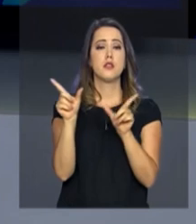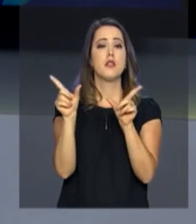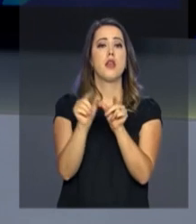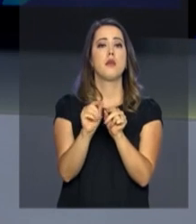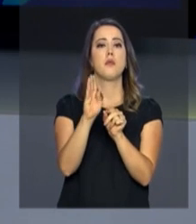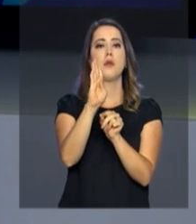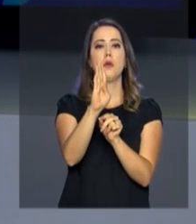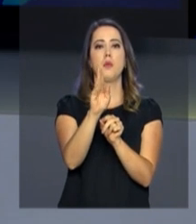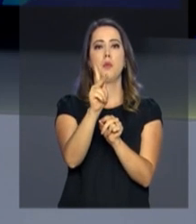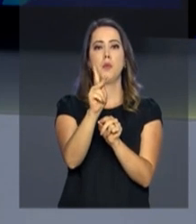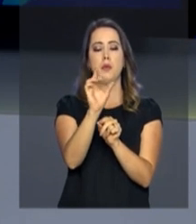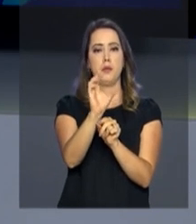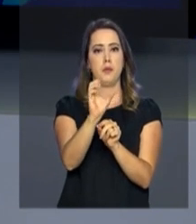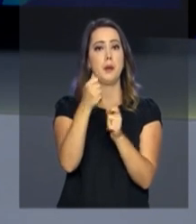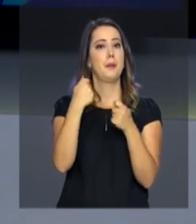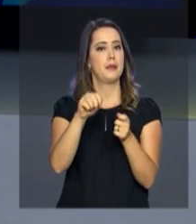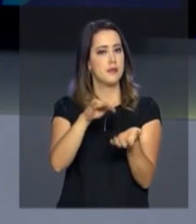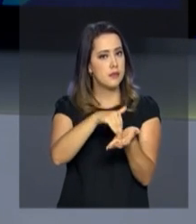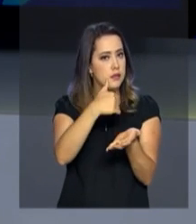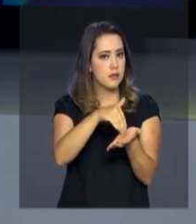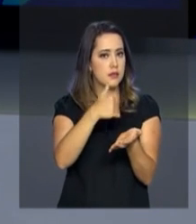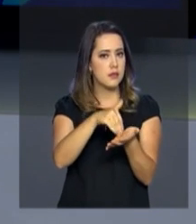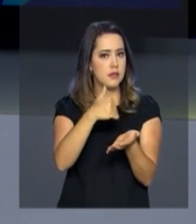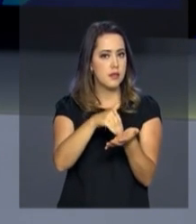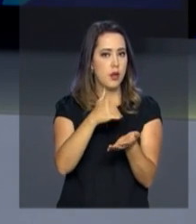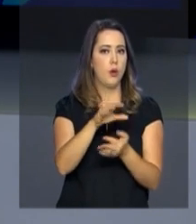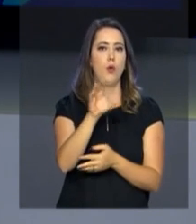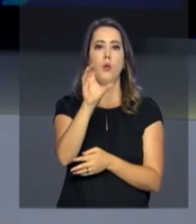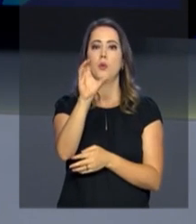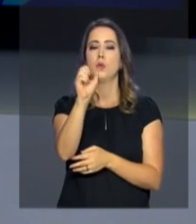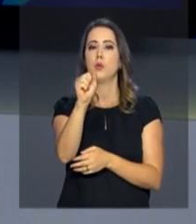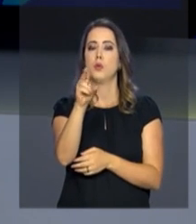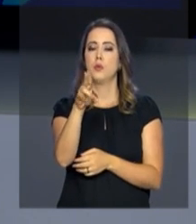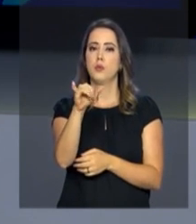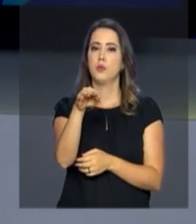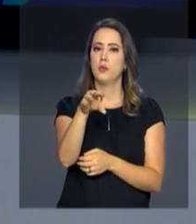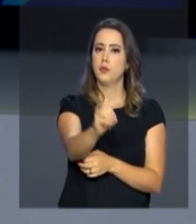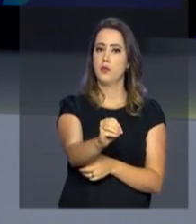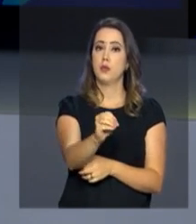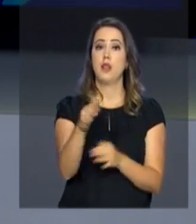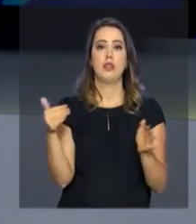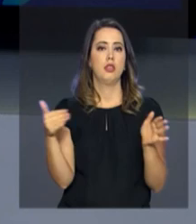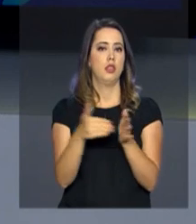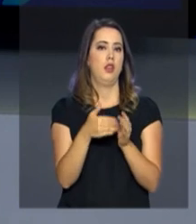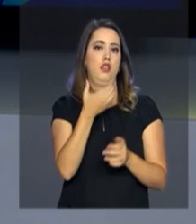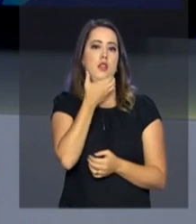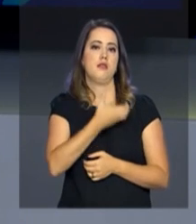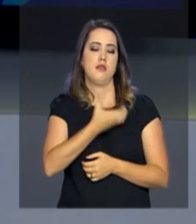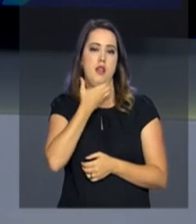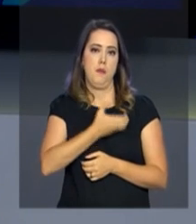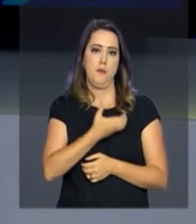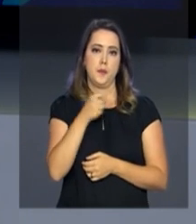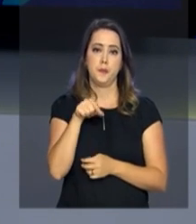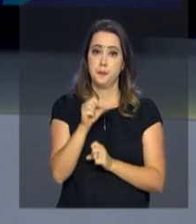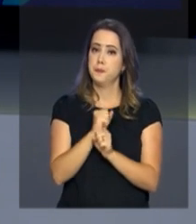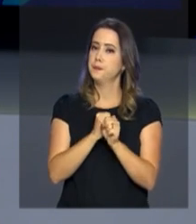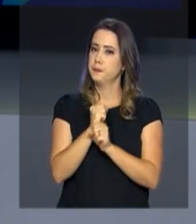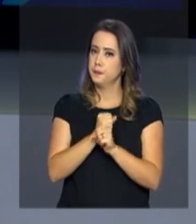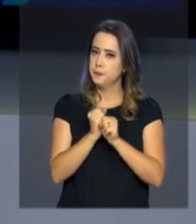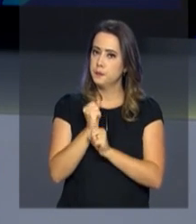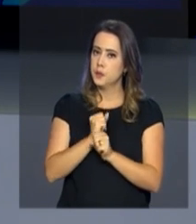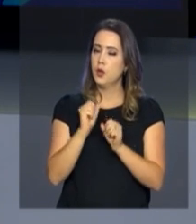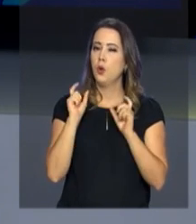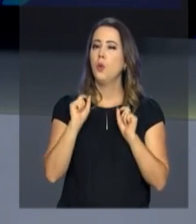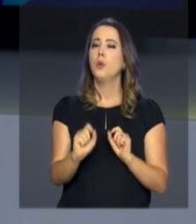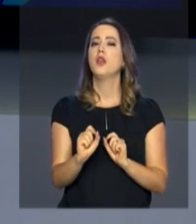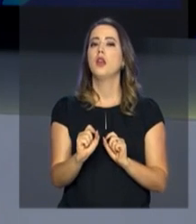BPC, precisam se inscrever no Cadastro Único para Programas Sociais até dezembro deste ano. O cadastro tem o objetivo de